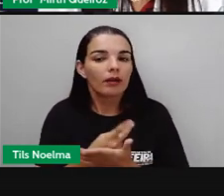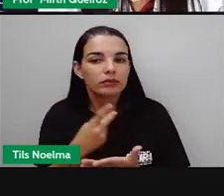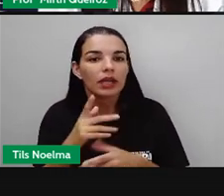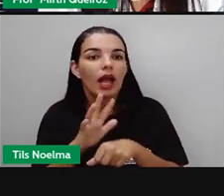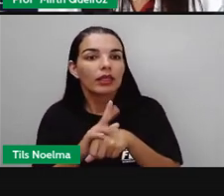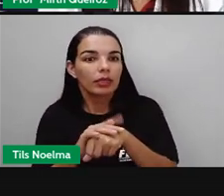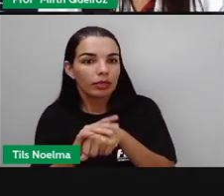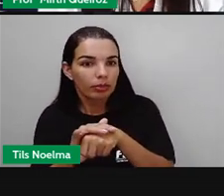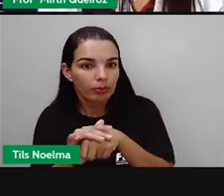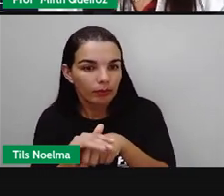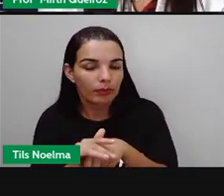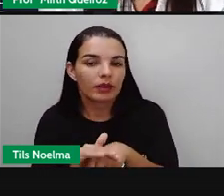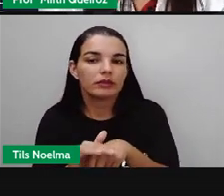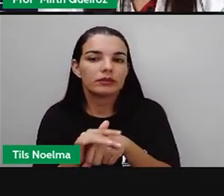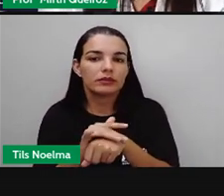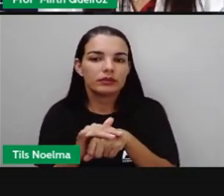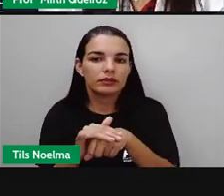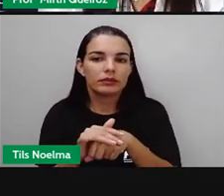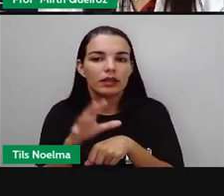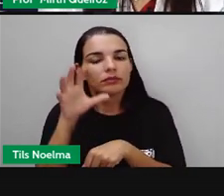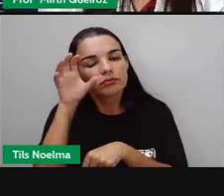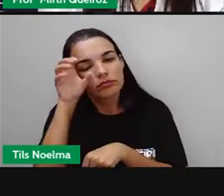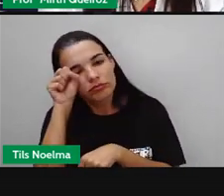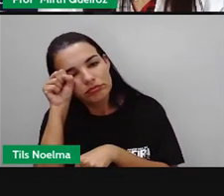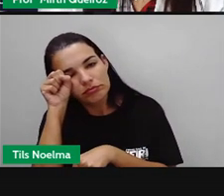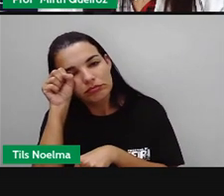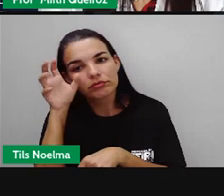paludismo e da doença do sono.